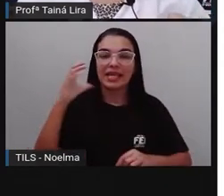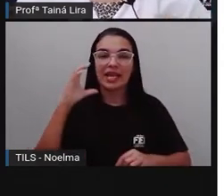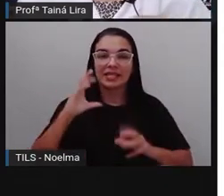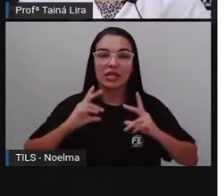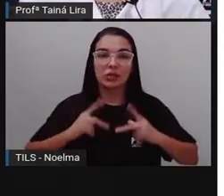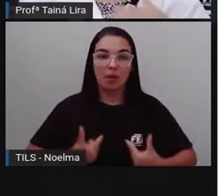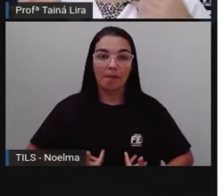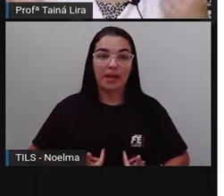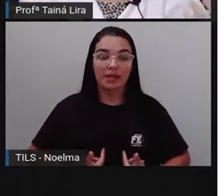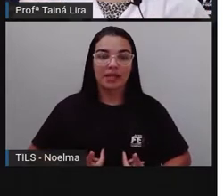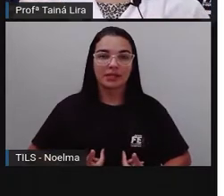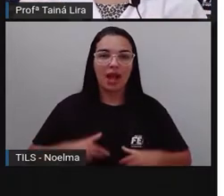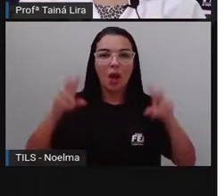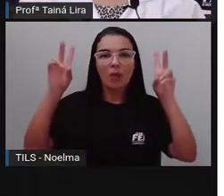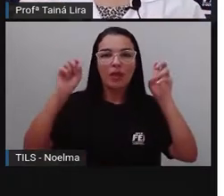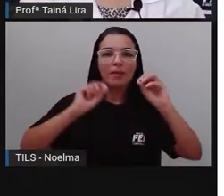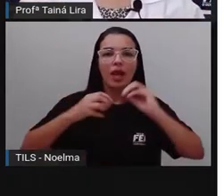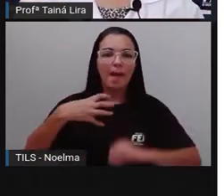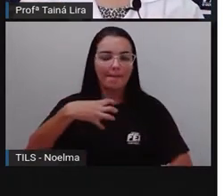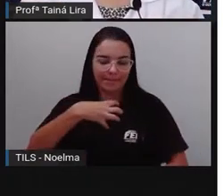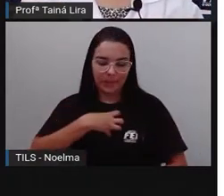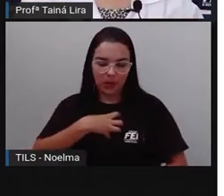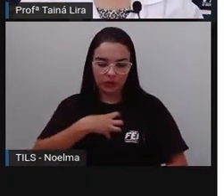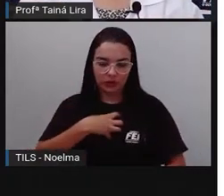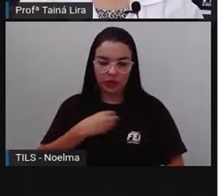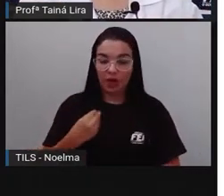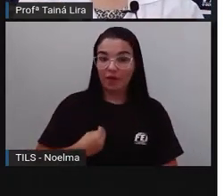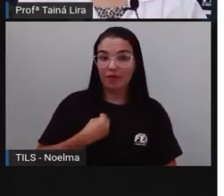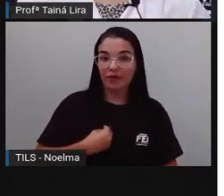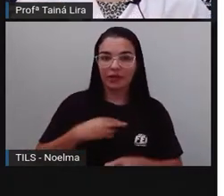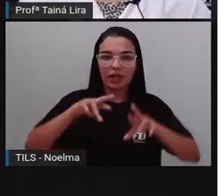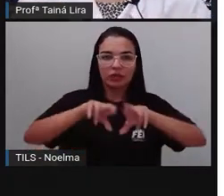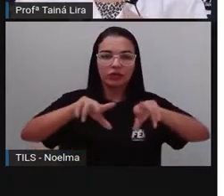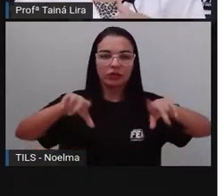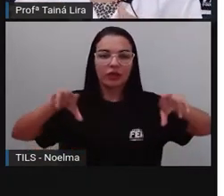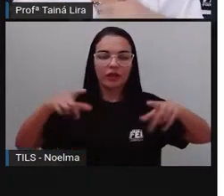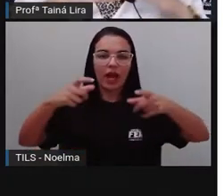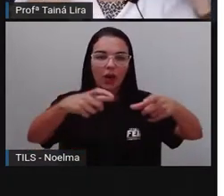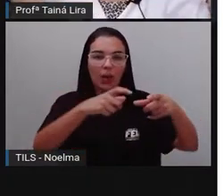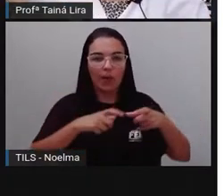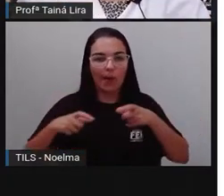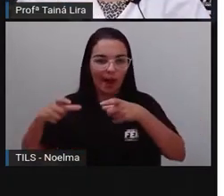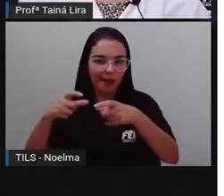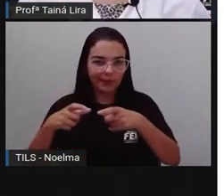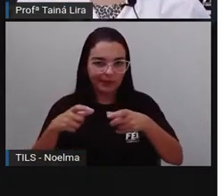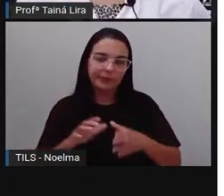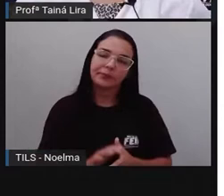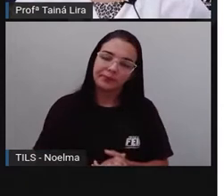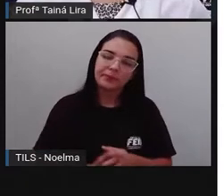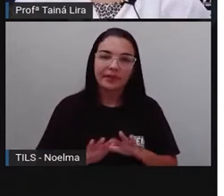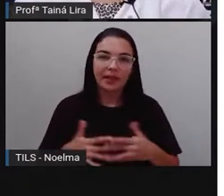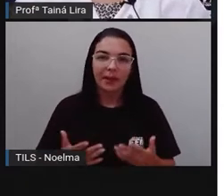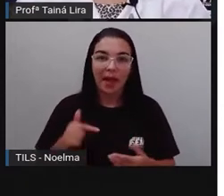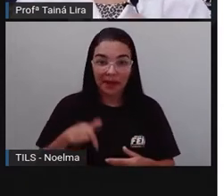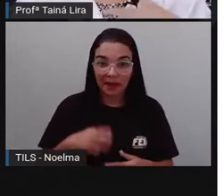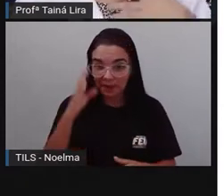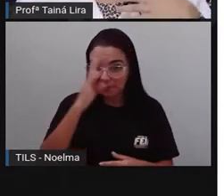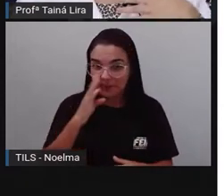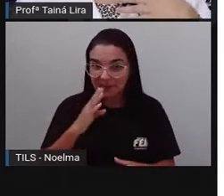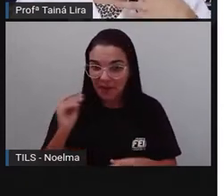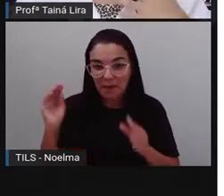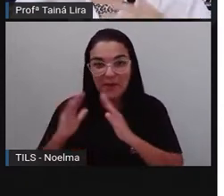tema Modos de Vida em Diferentes Lugares. Então, moramos no Brasil, mas